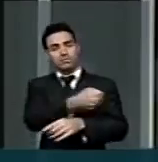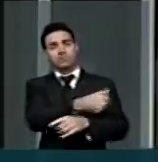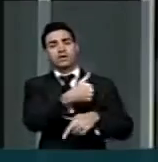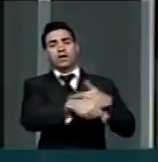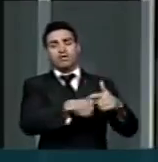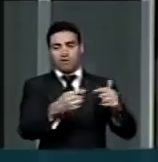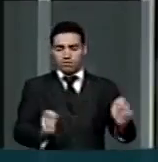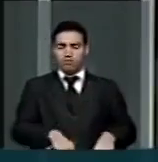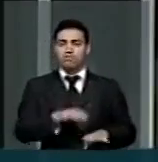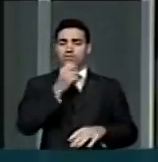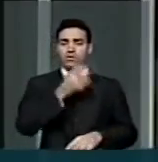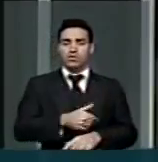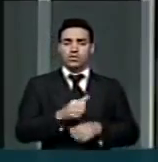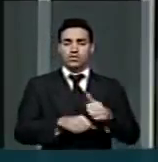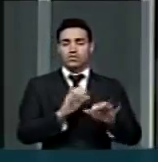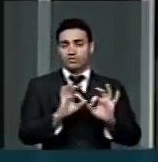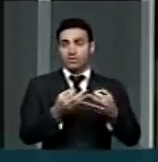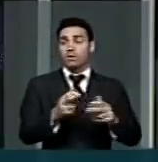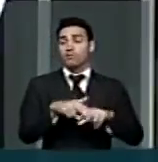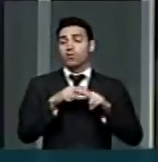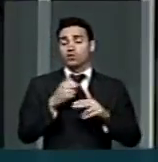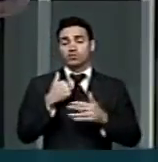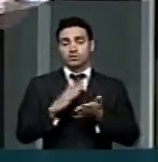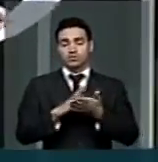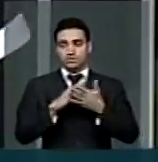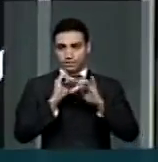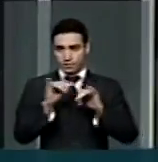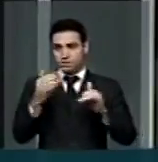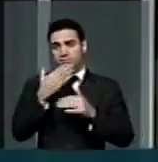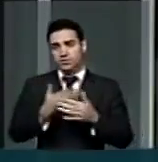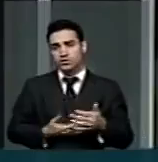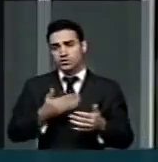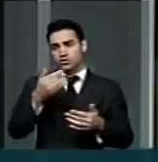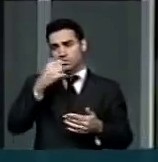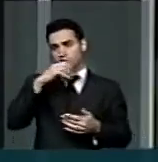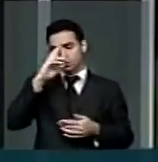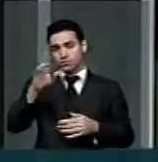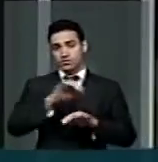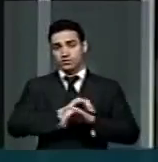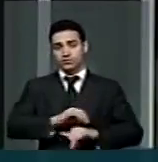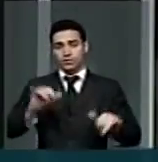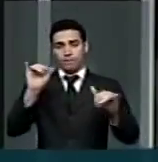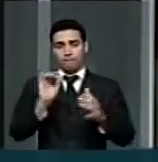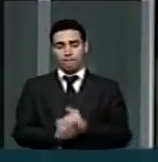sem dúvida nenhuma. Por isso eu passo esse registro e solicito pela excelência que determine a publicação.